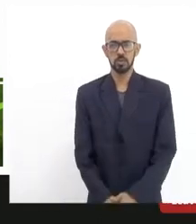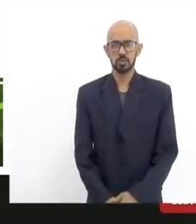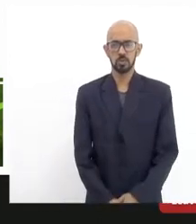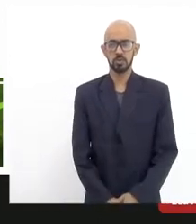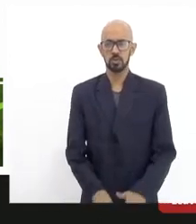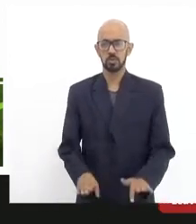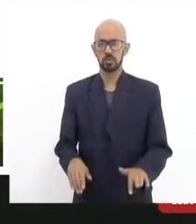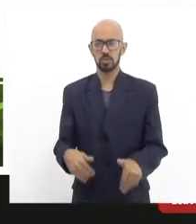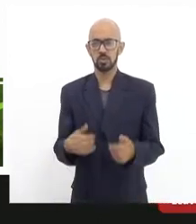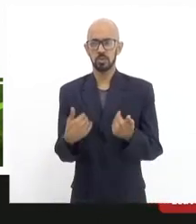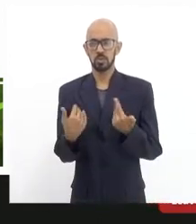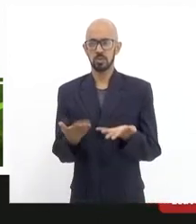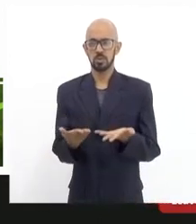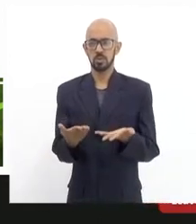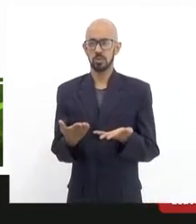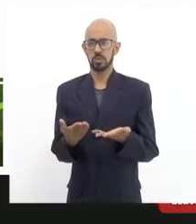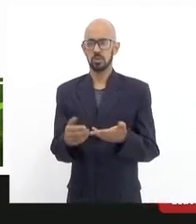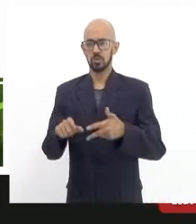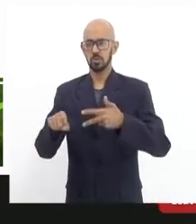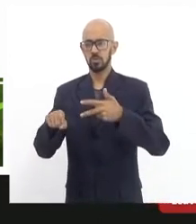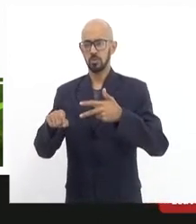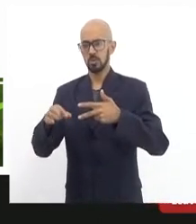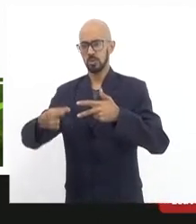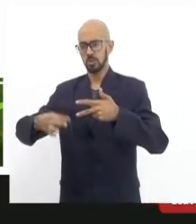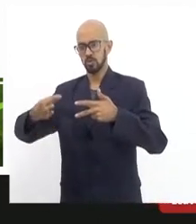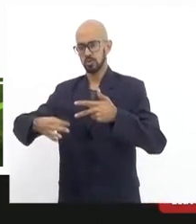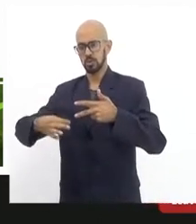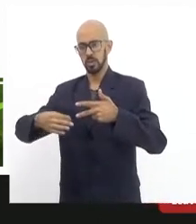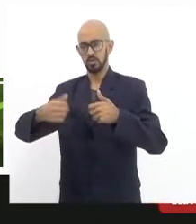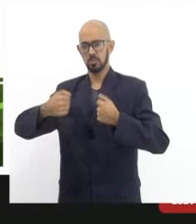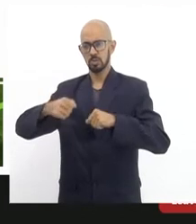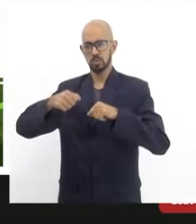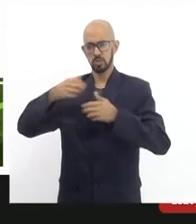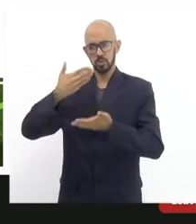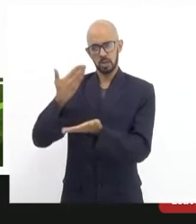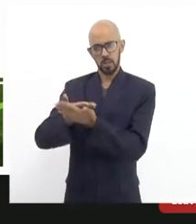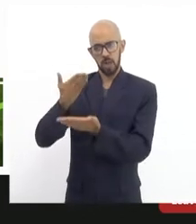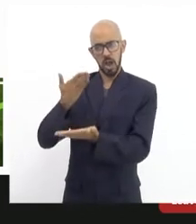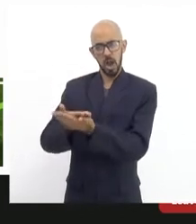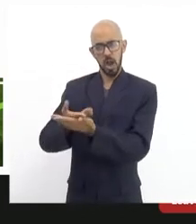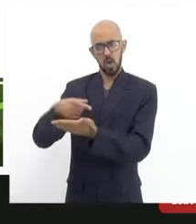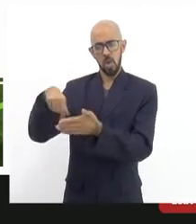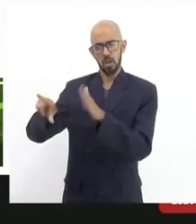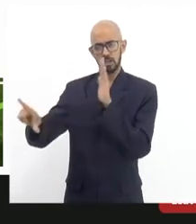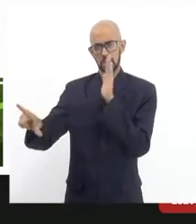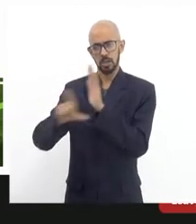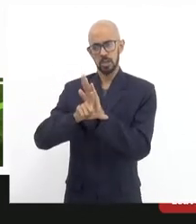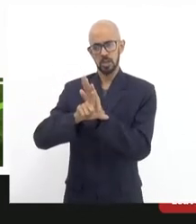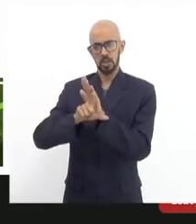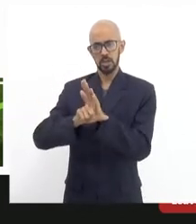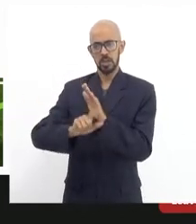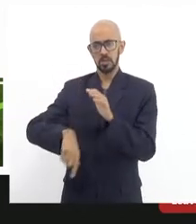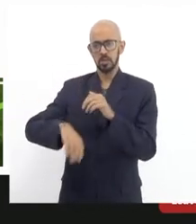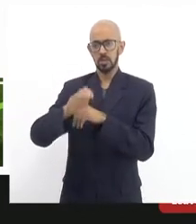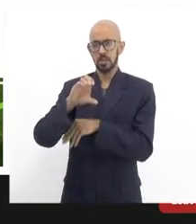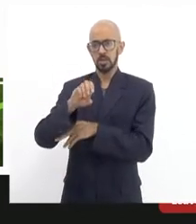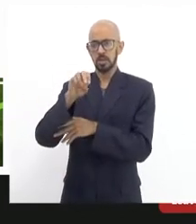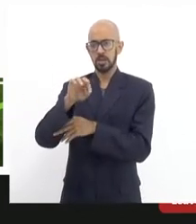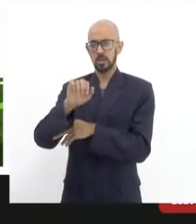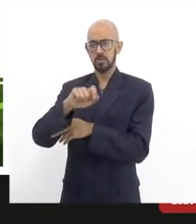o poder judiciário tendo que dar uma aula, uma aula de legalidade à central e ao governo,